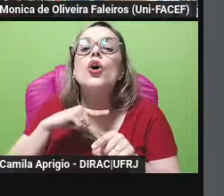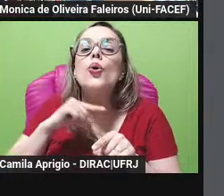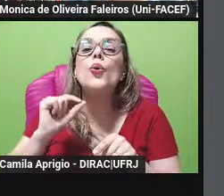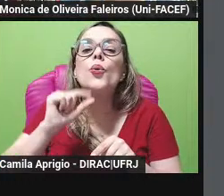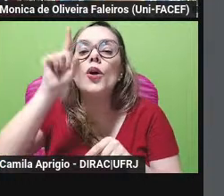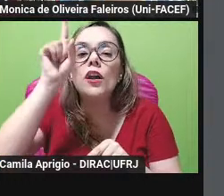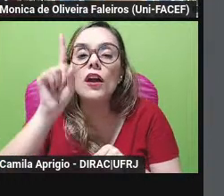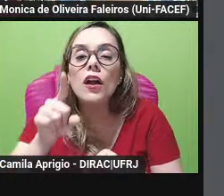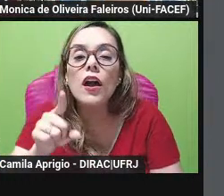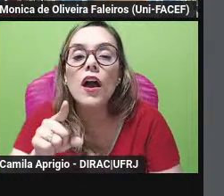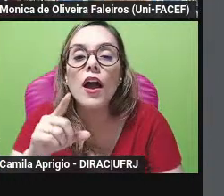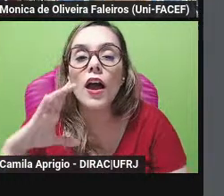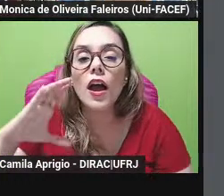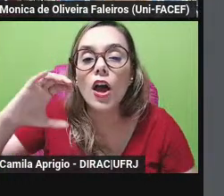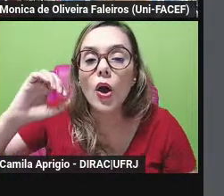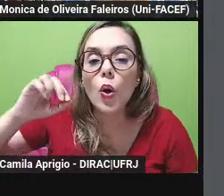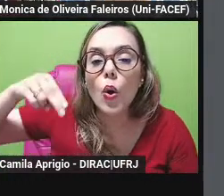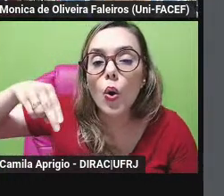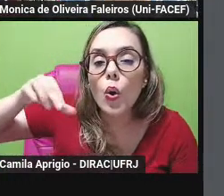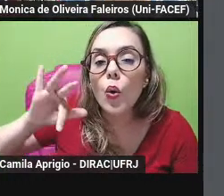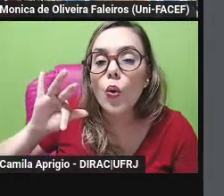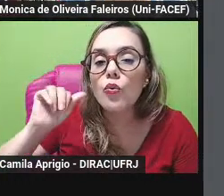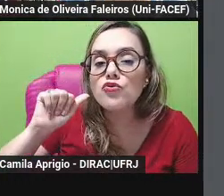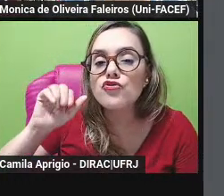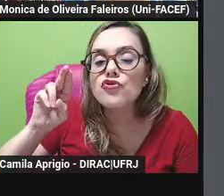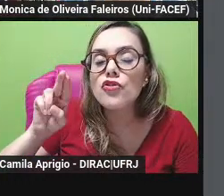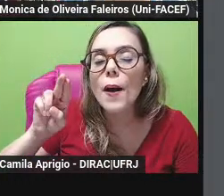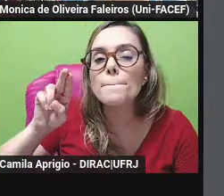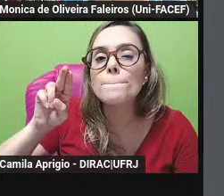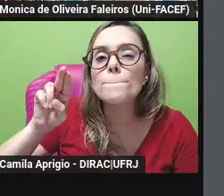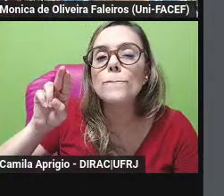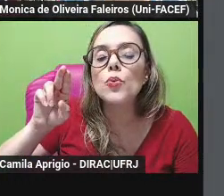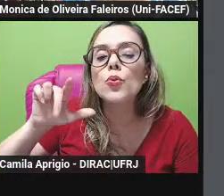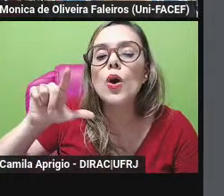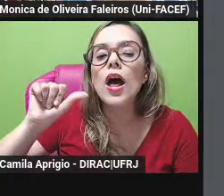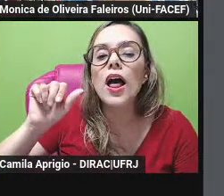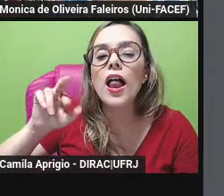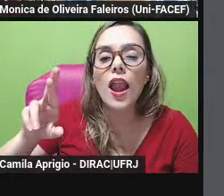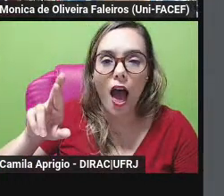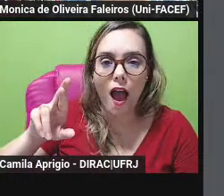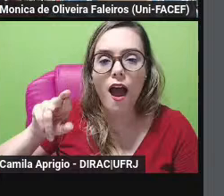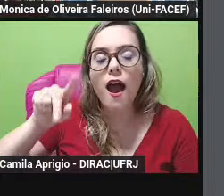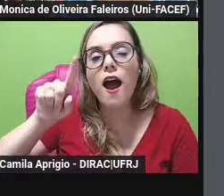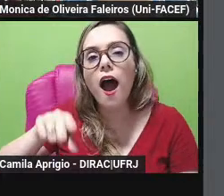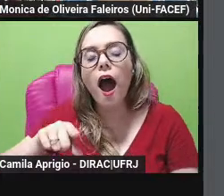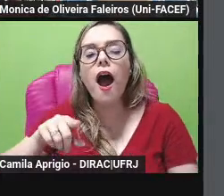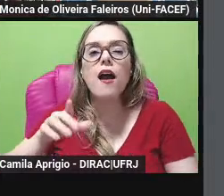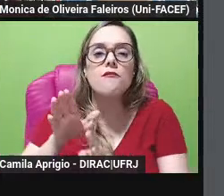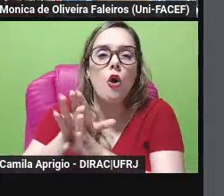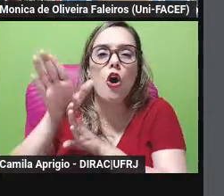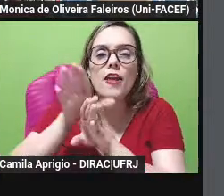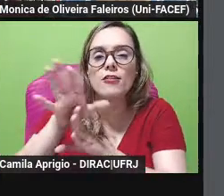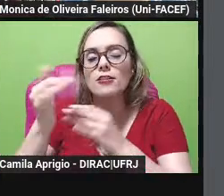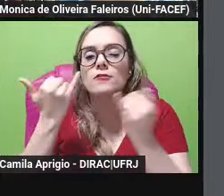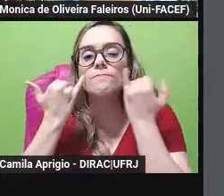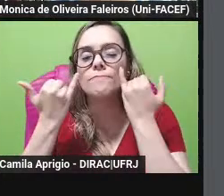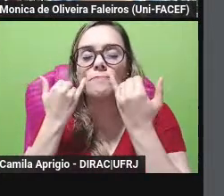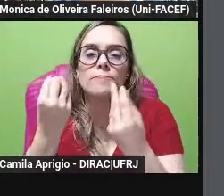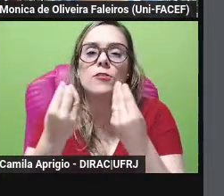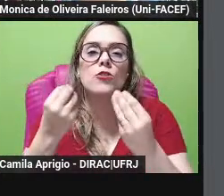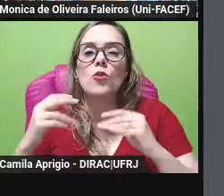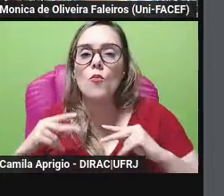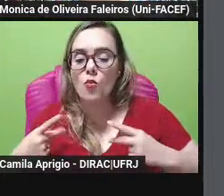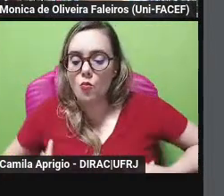qual não existe bula que é o de revelar o homem ao homem principalmente através dos animais e desta visada